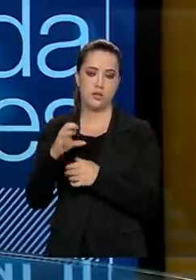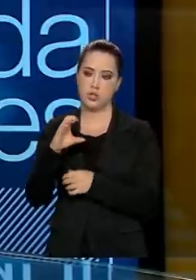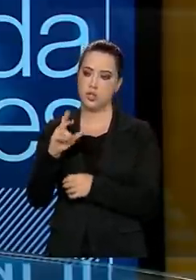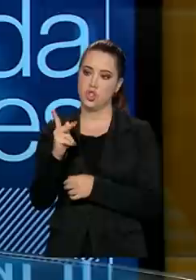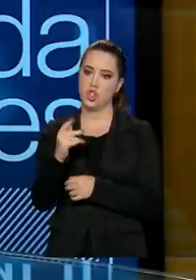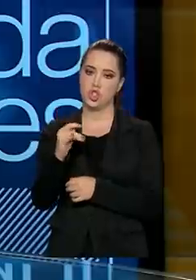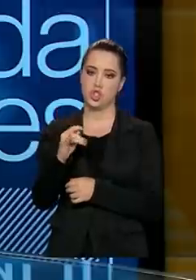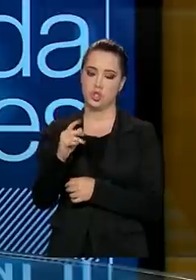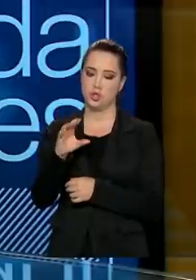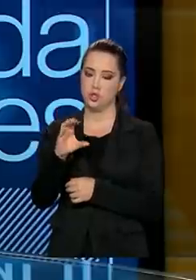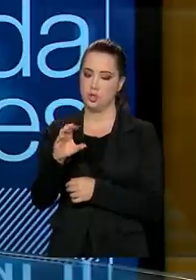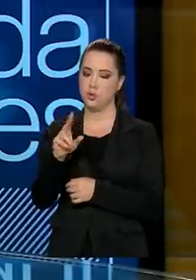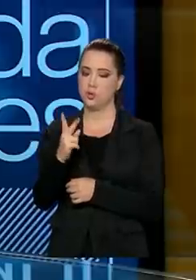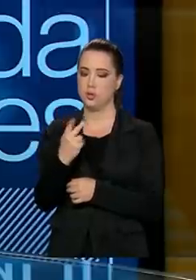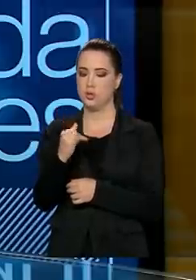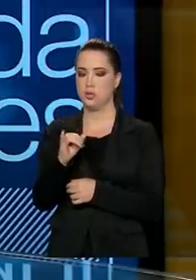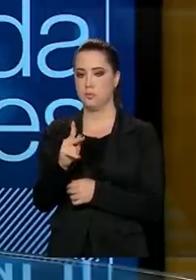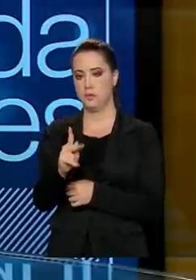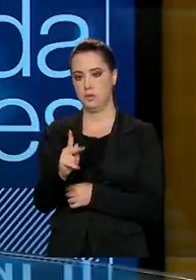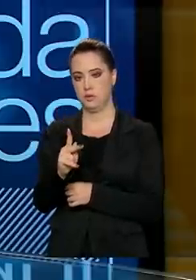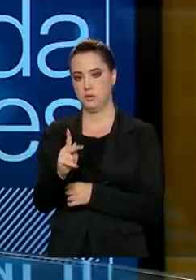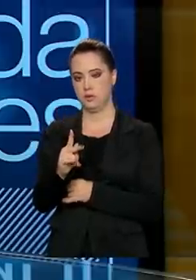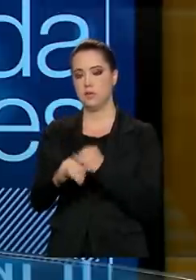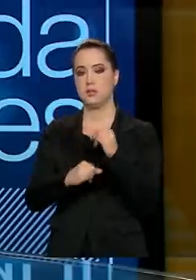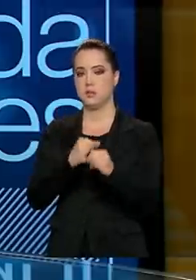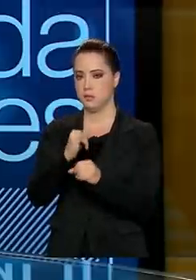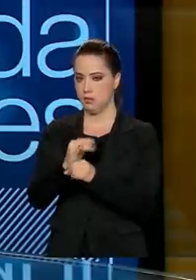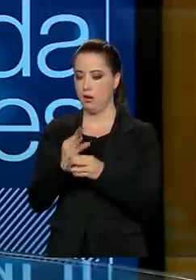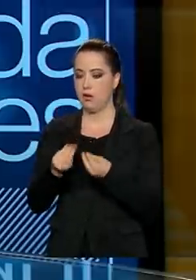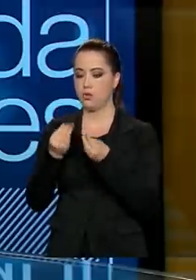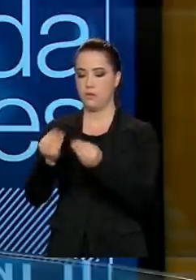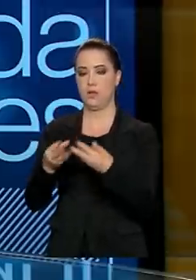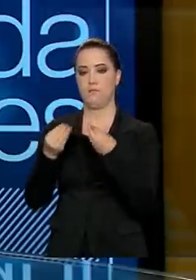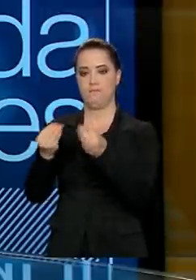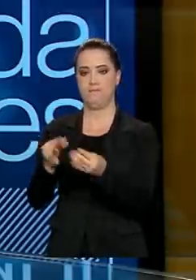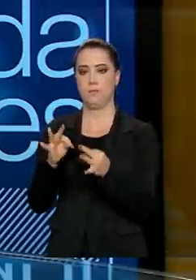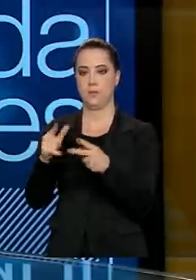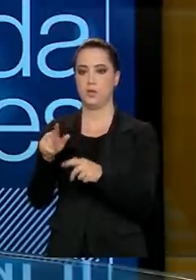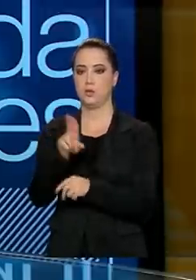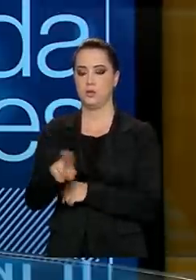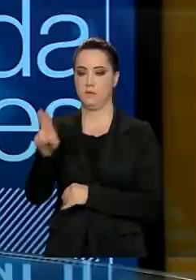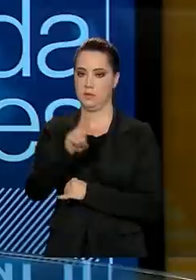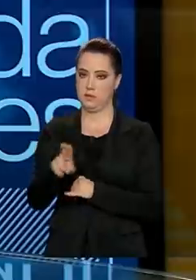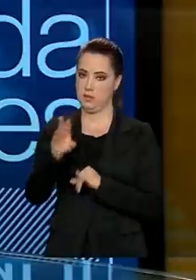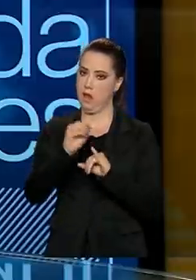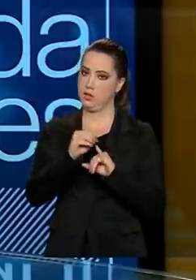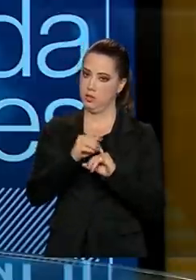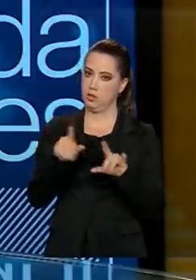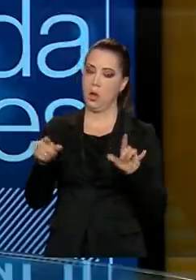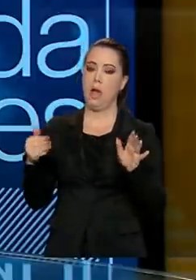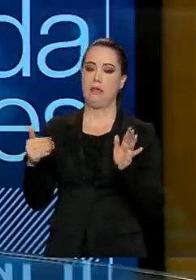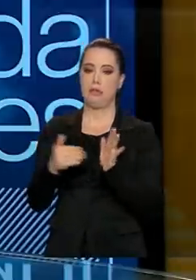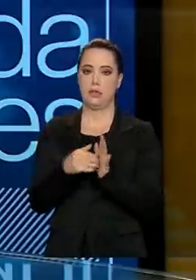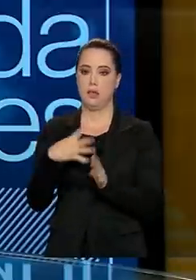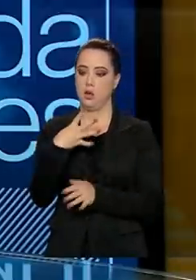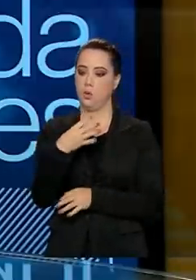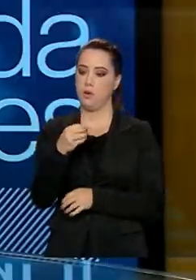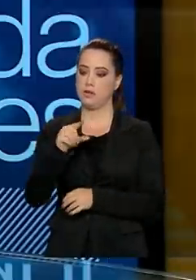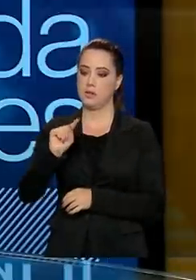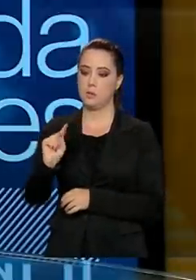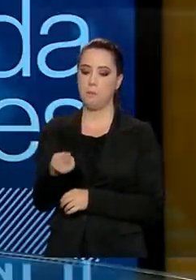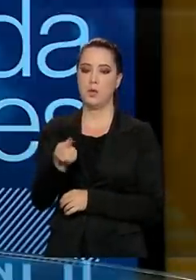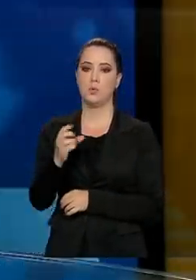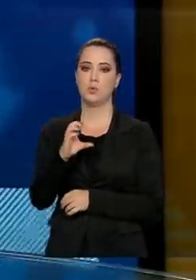internet para esses alunos, para todas as universidades federais e institutos. Nós poderemos entregar até 400 mil